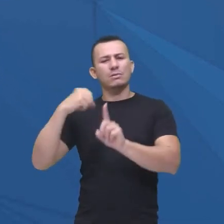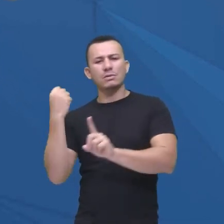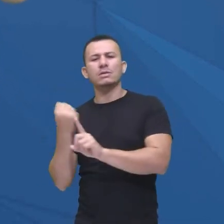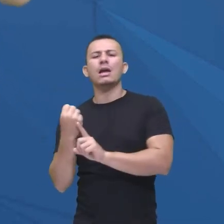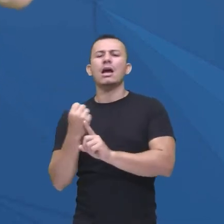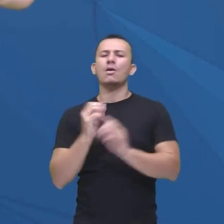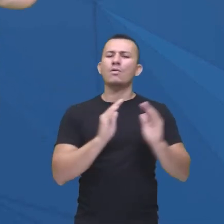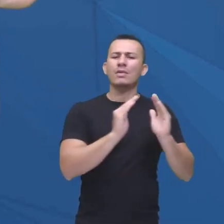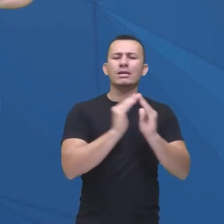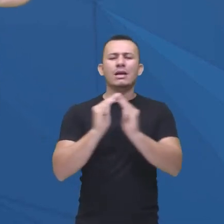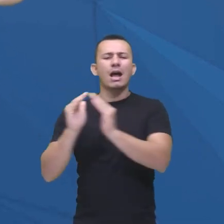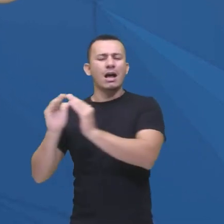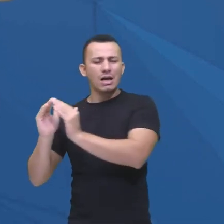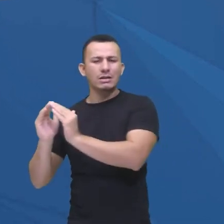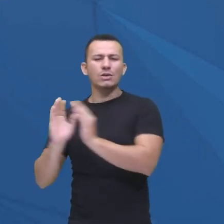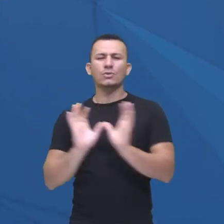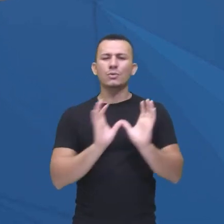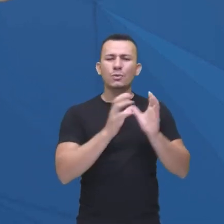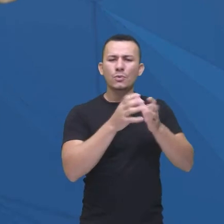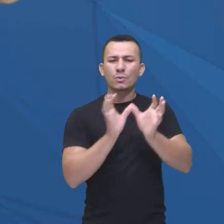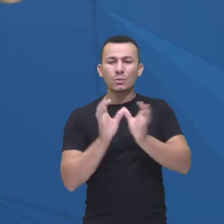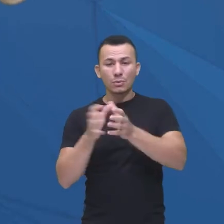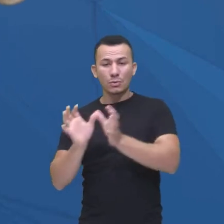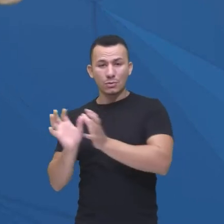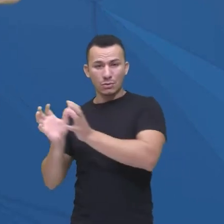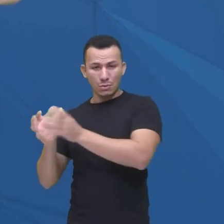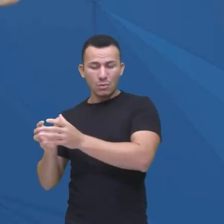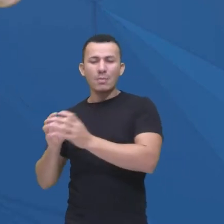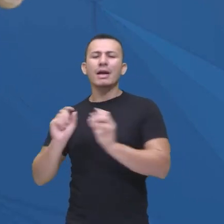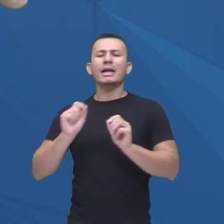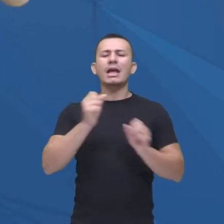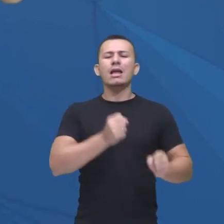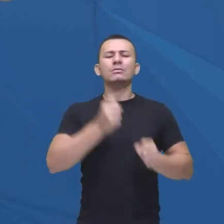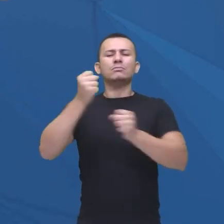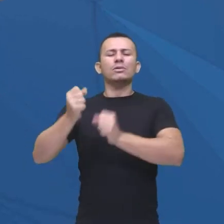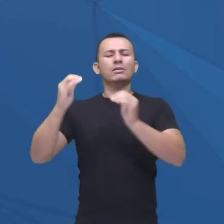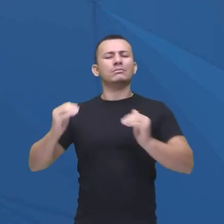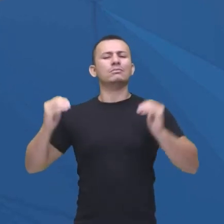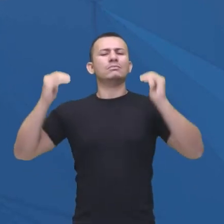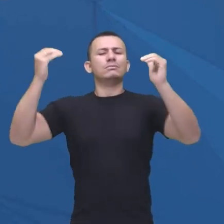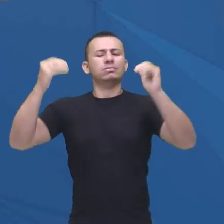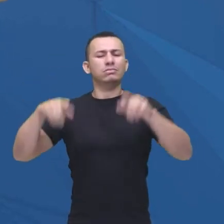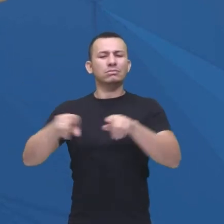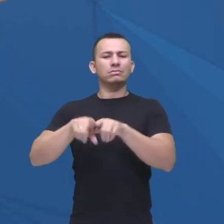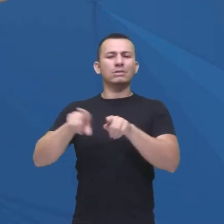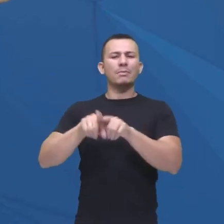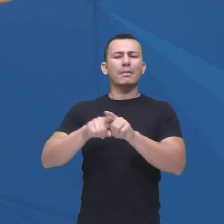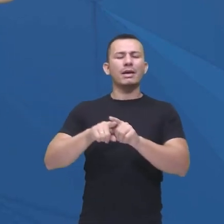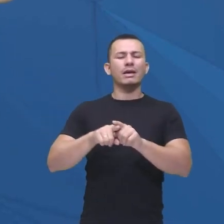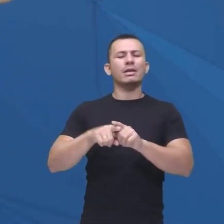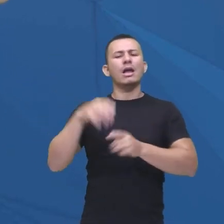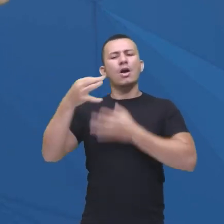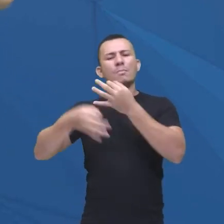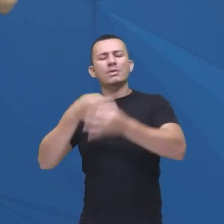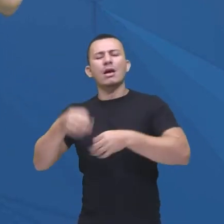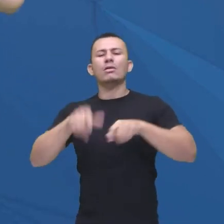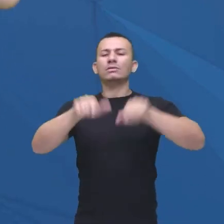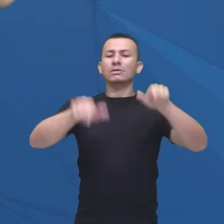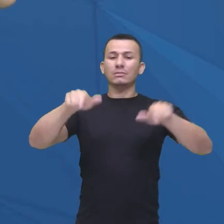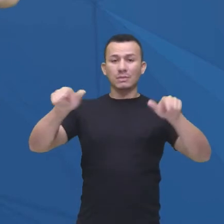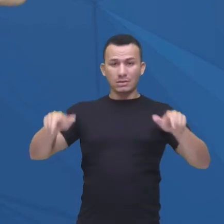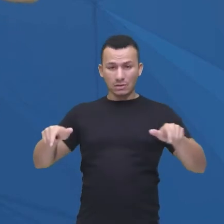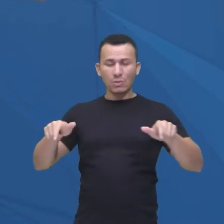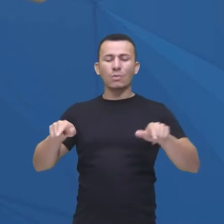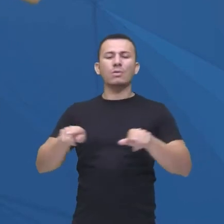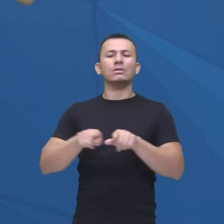casas ali, quem está ali no poder, as articulações, o posicionamento dos personagens, as